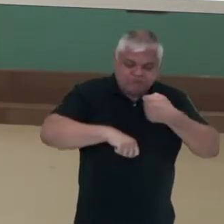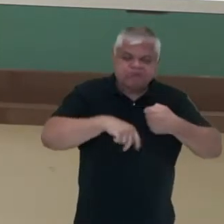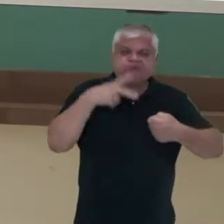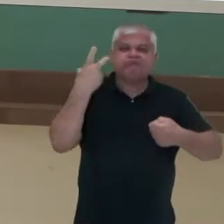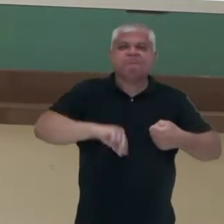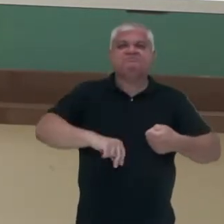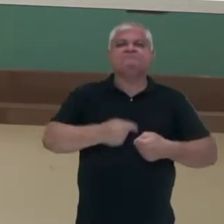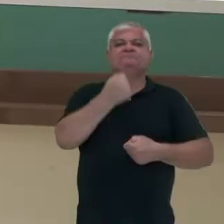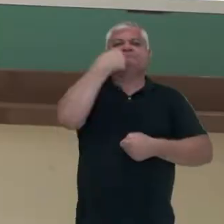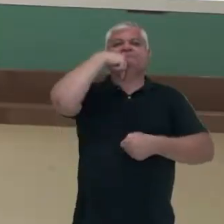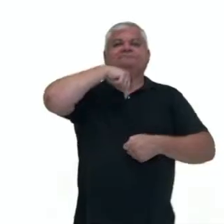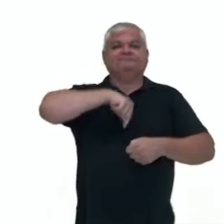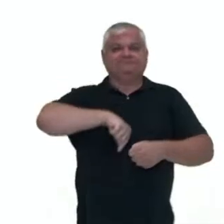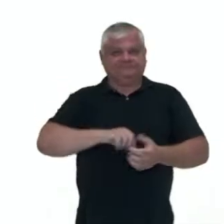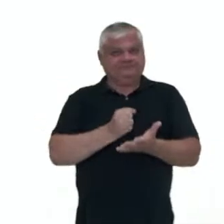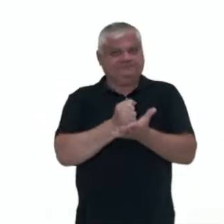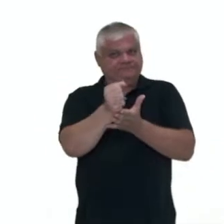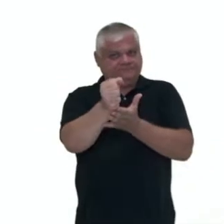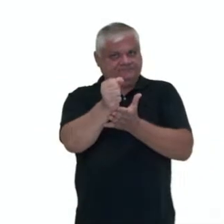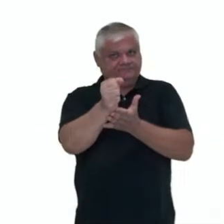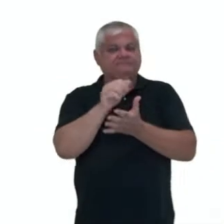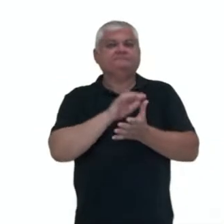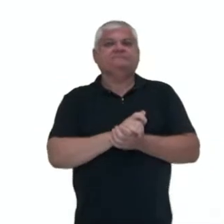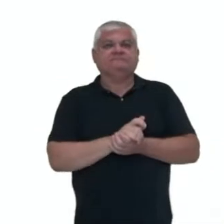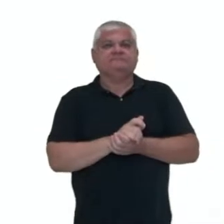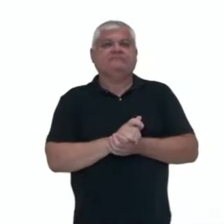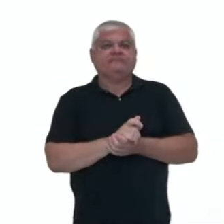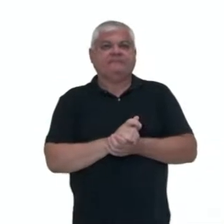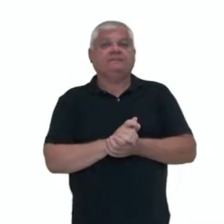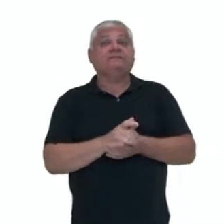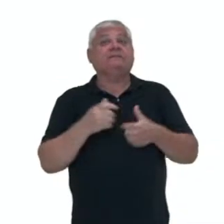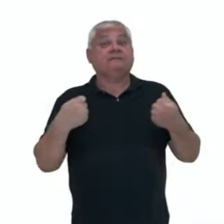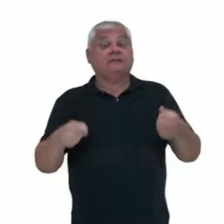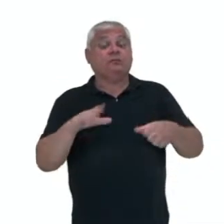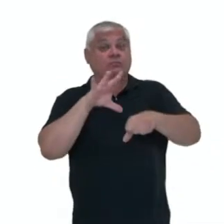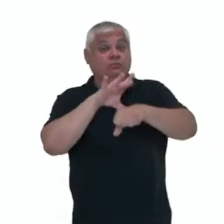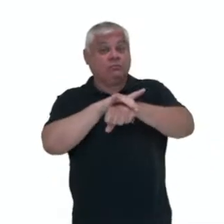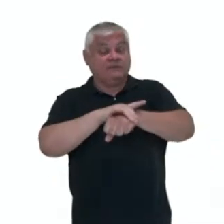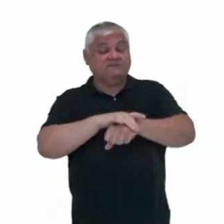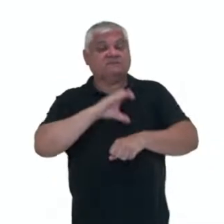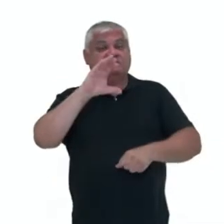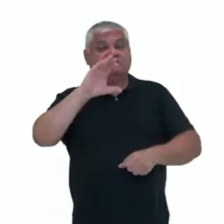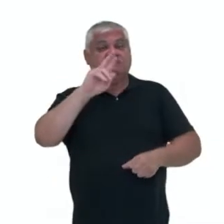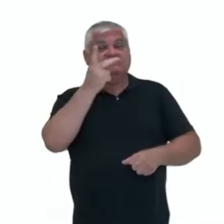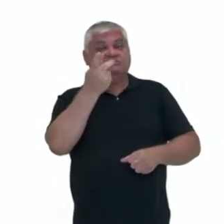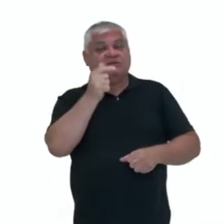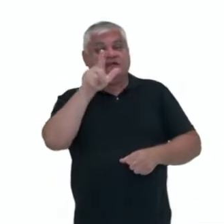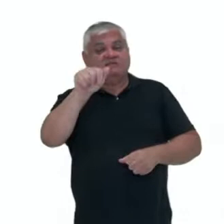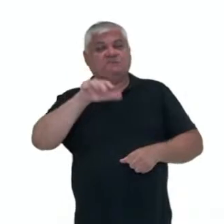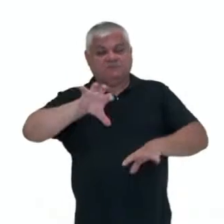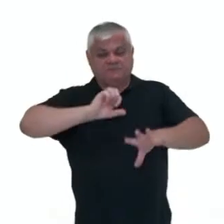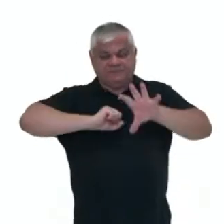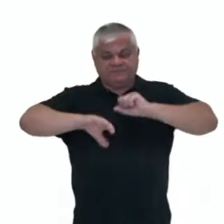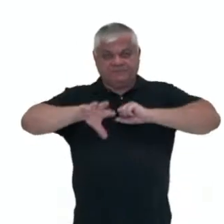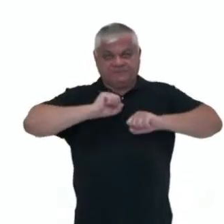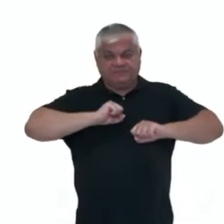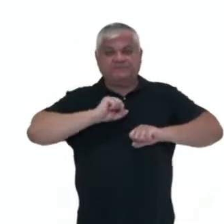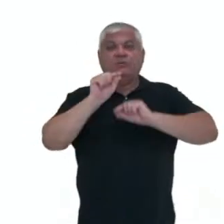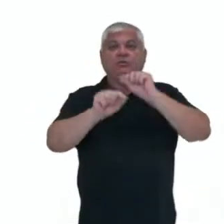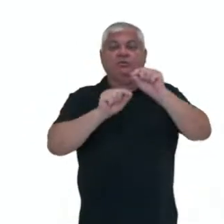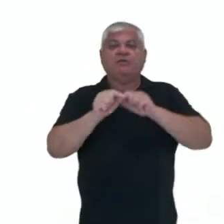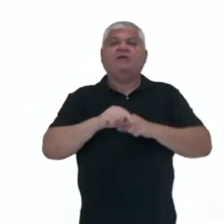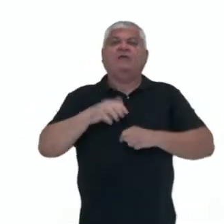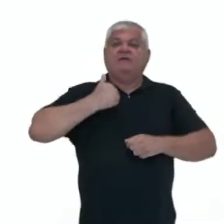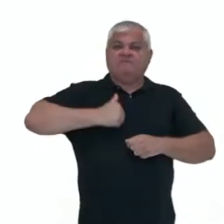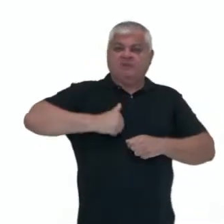contaminados. Falando então, né, da doença de chagas, a transmissão pode se dar ali através